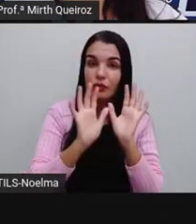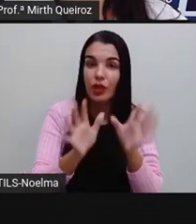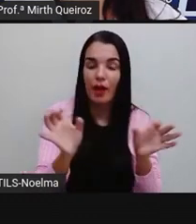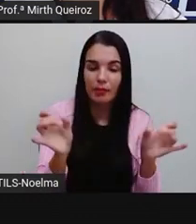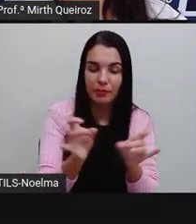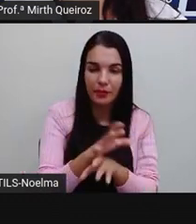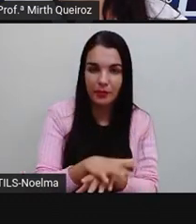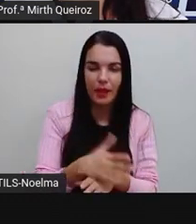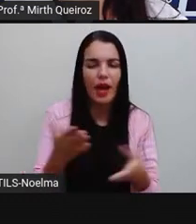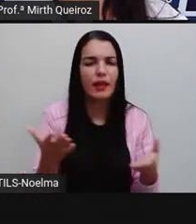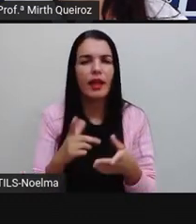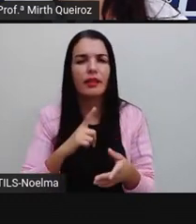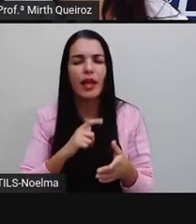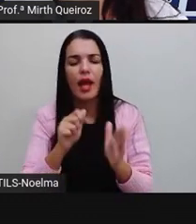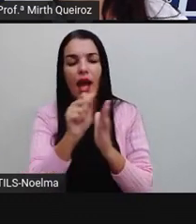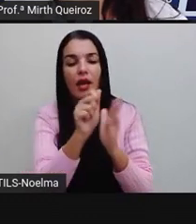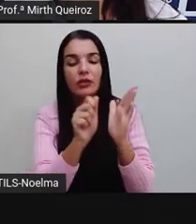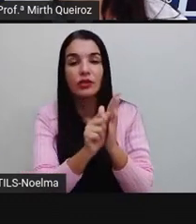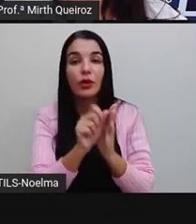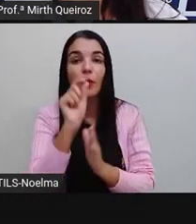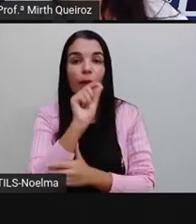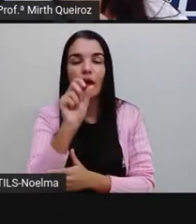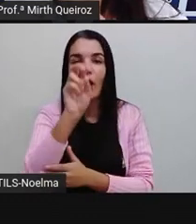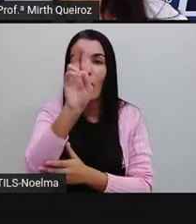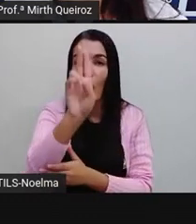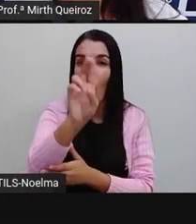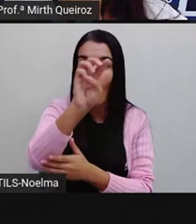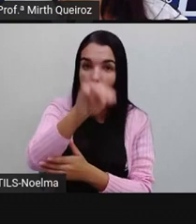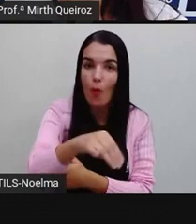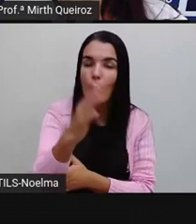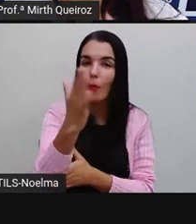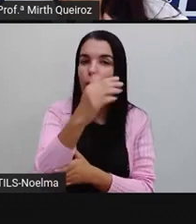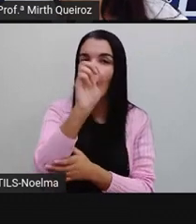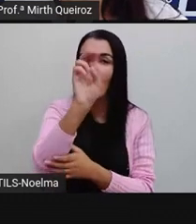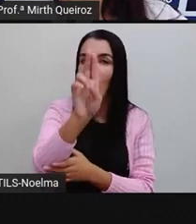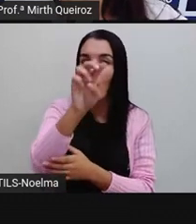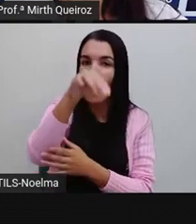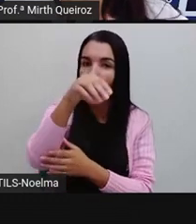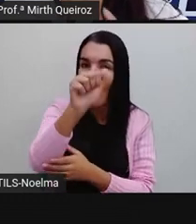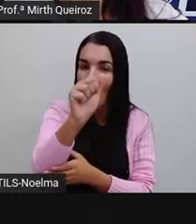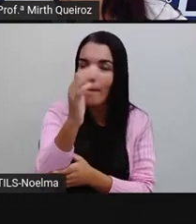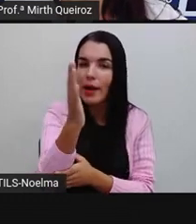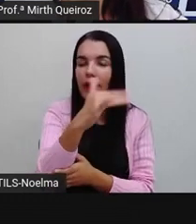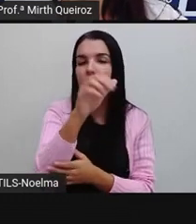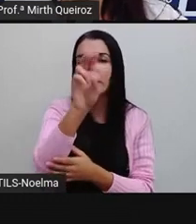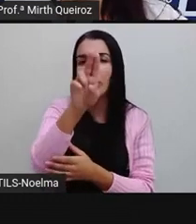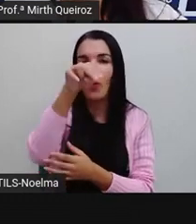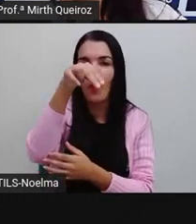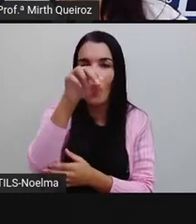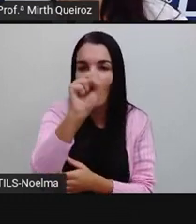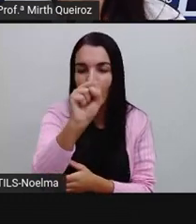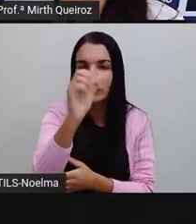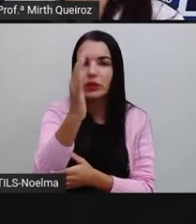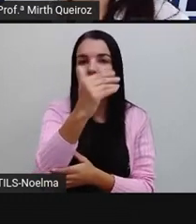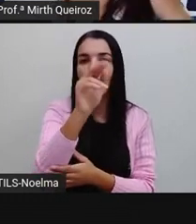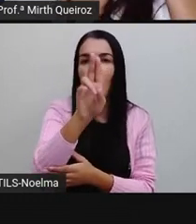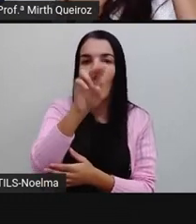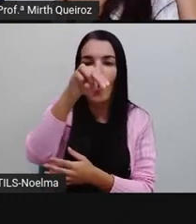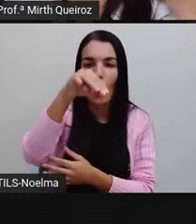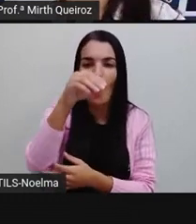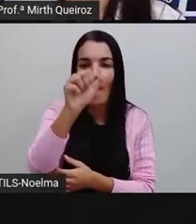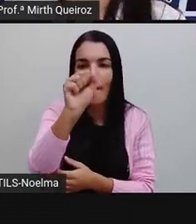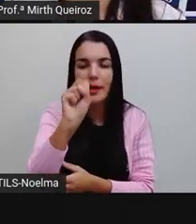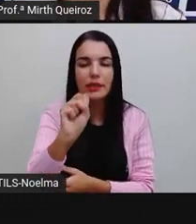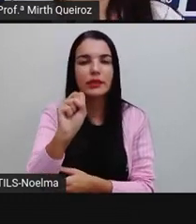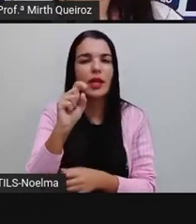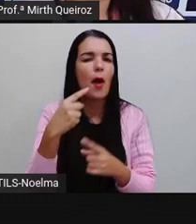E os indefinidos nós temos? Um, uma, uns, umas. Por que a gente chama